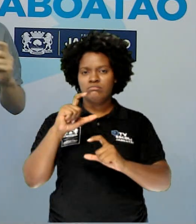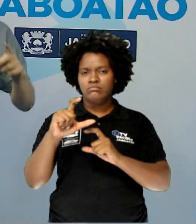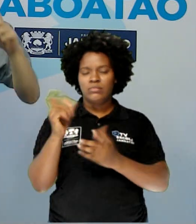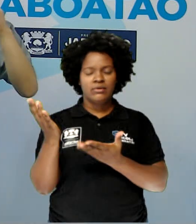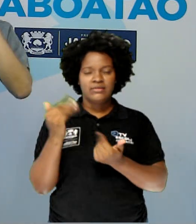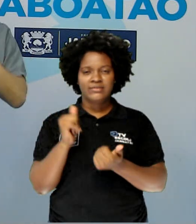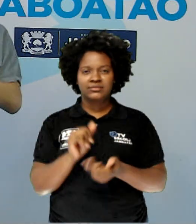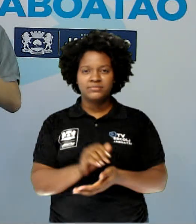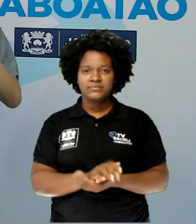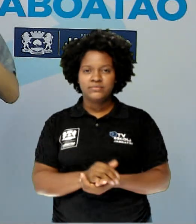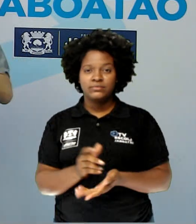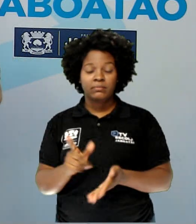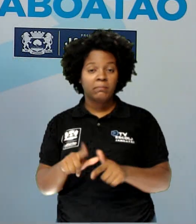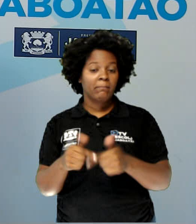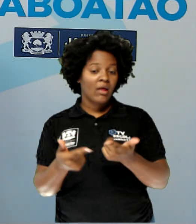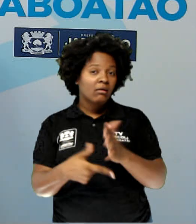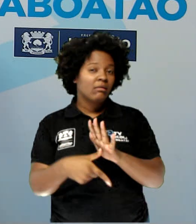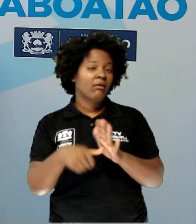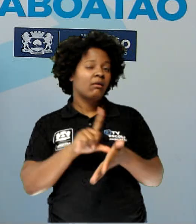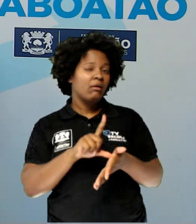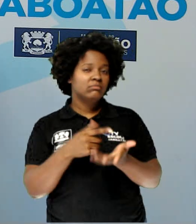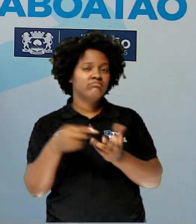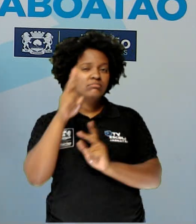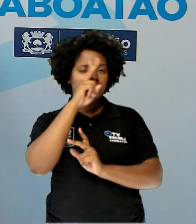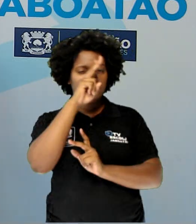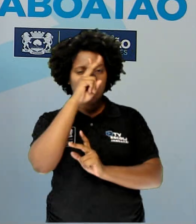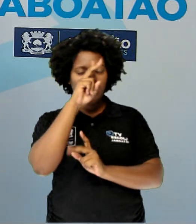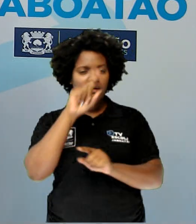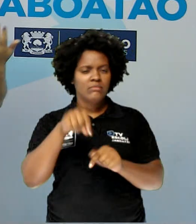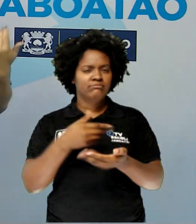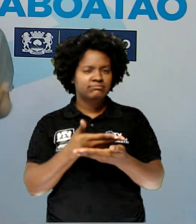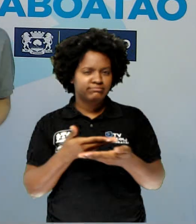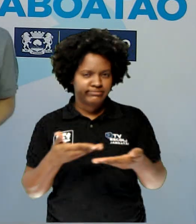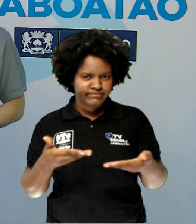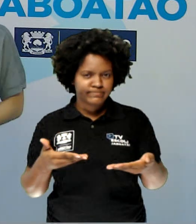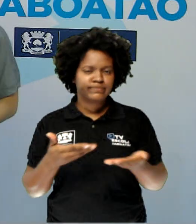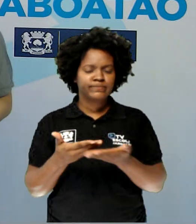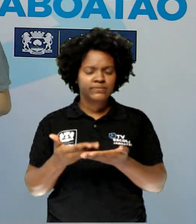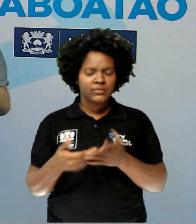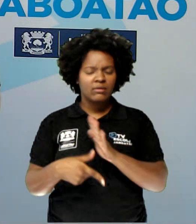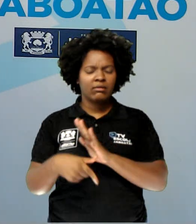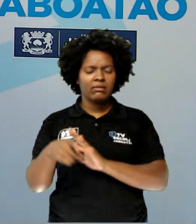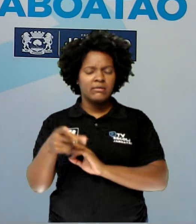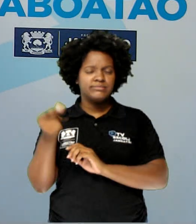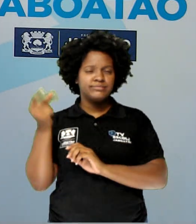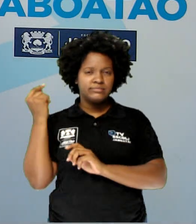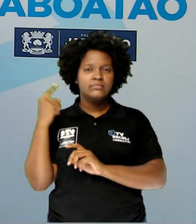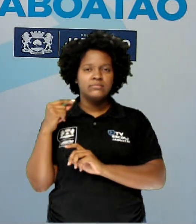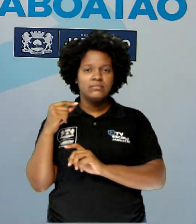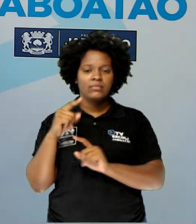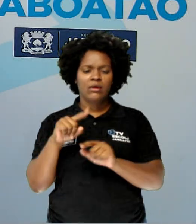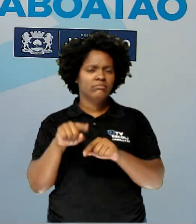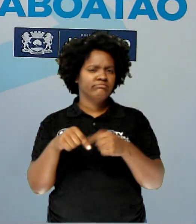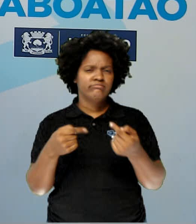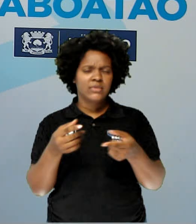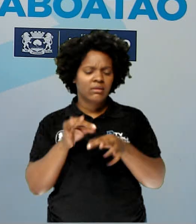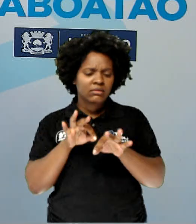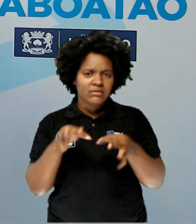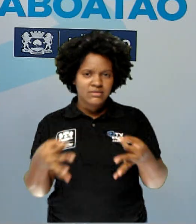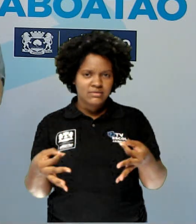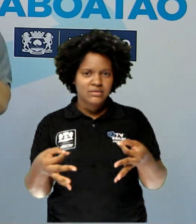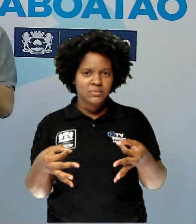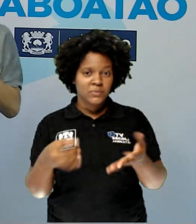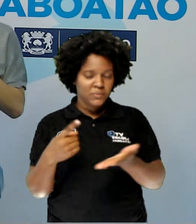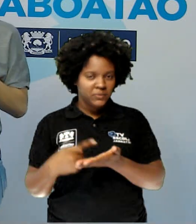juntos? Antes, vocês devem estar lembrados que eu passei um desafio na aula anterior. Um desafio bem simples, concordam?